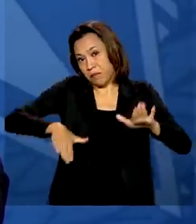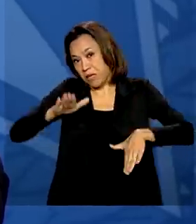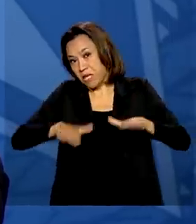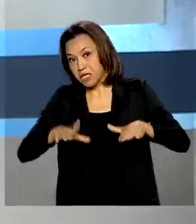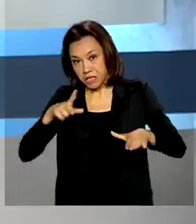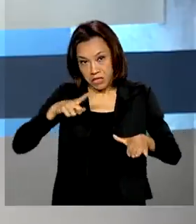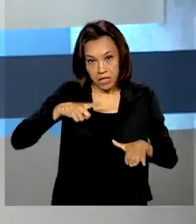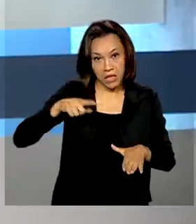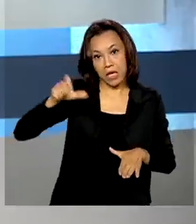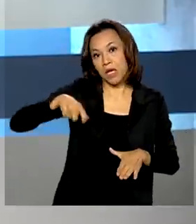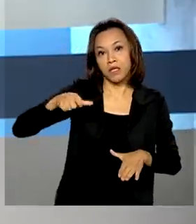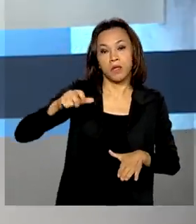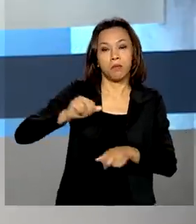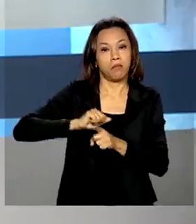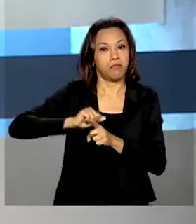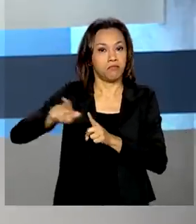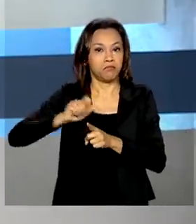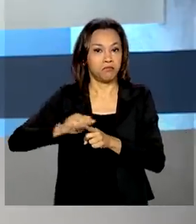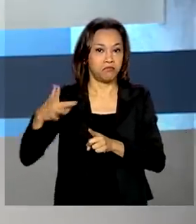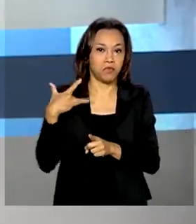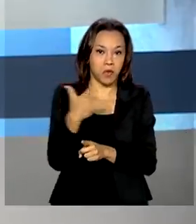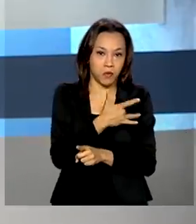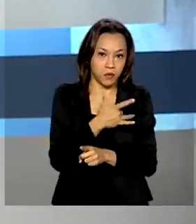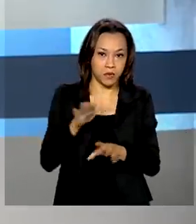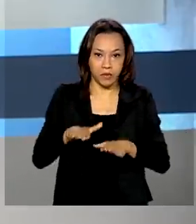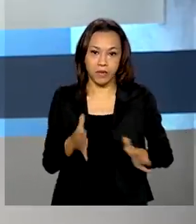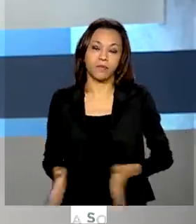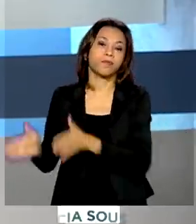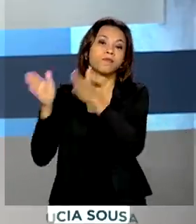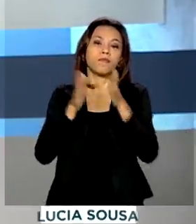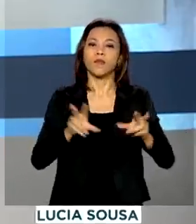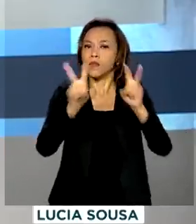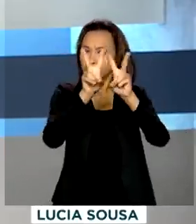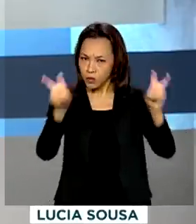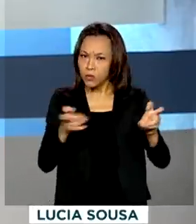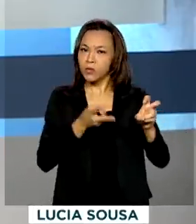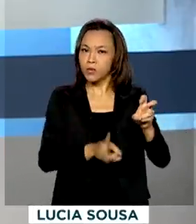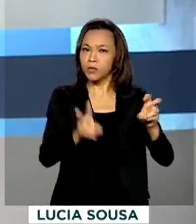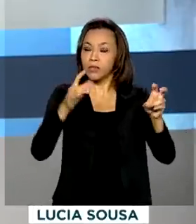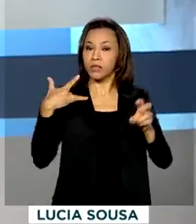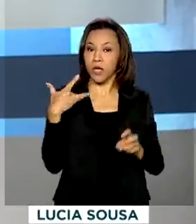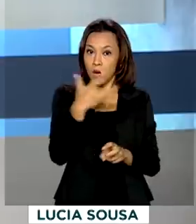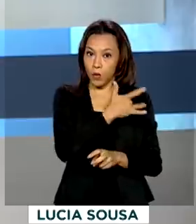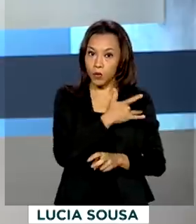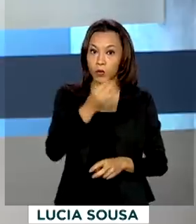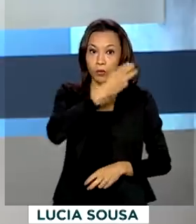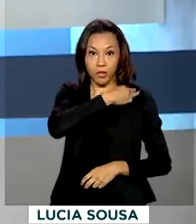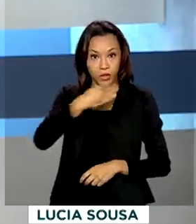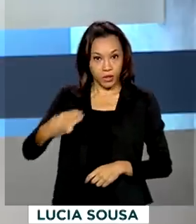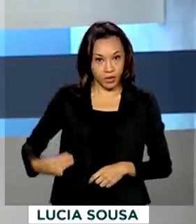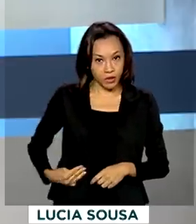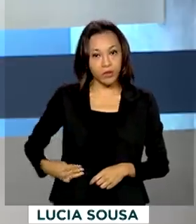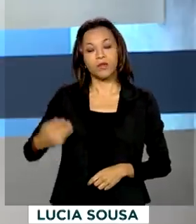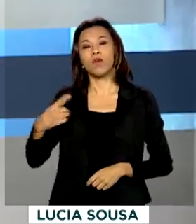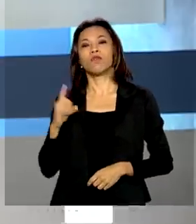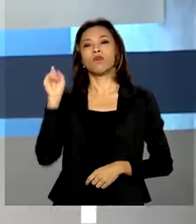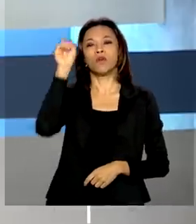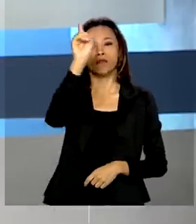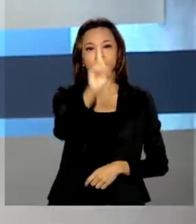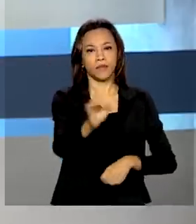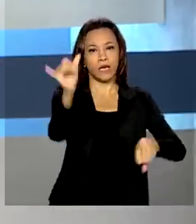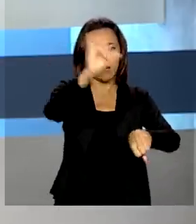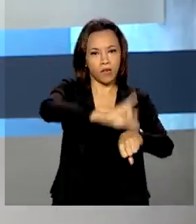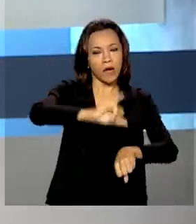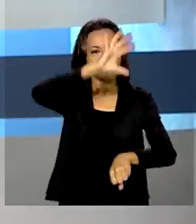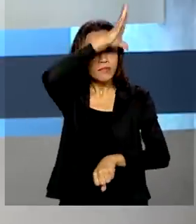ou não. Ainda falando sobre saúde, o ministro Eduardo Pazuello está em Manaus, onde daqui a pouco vai